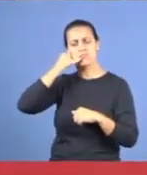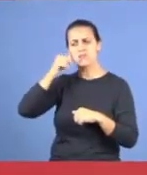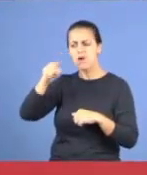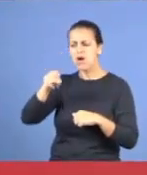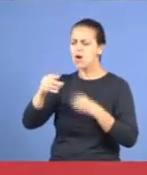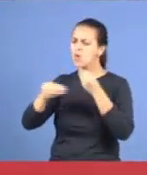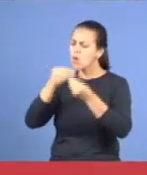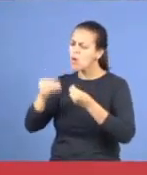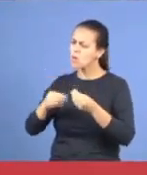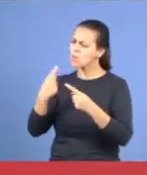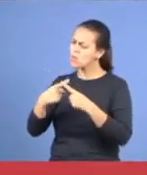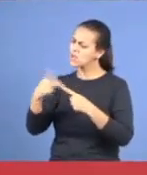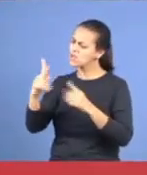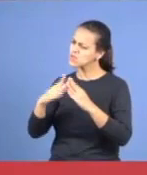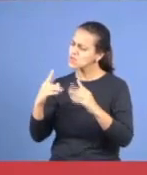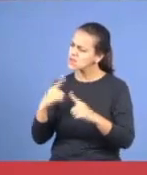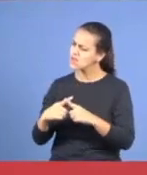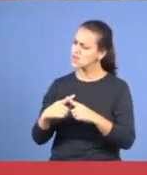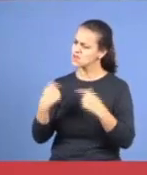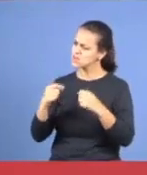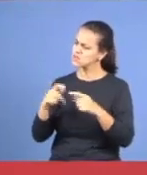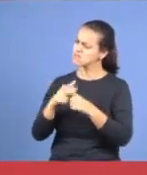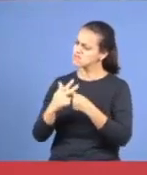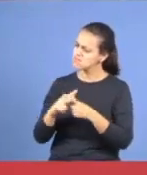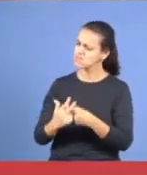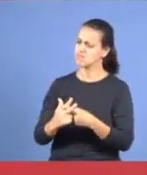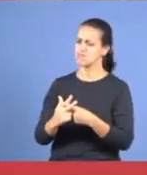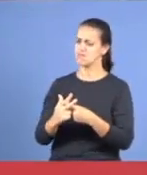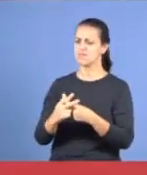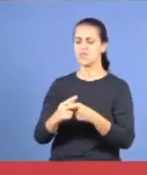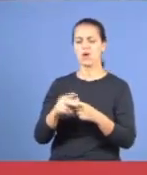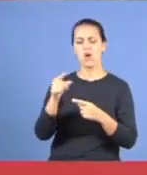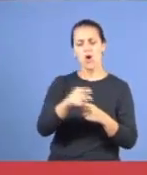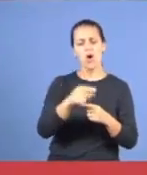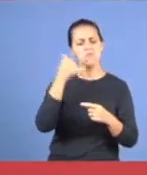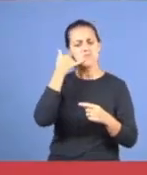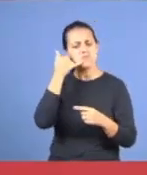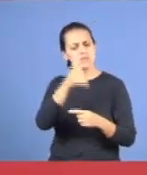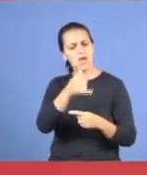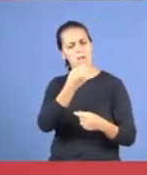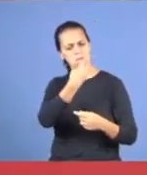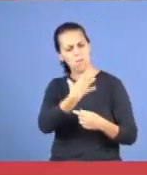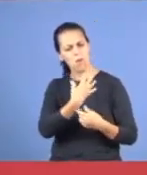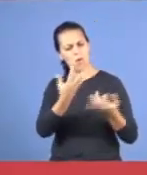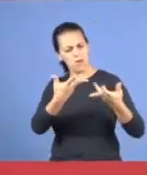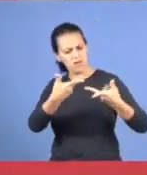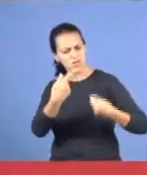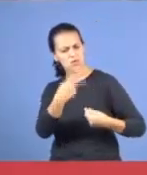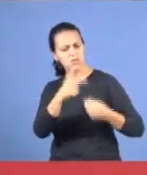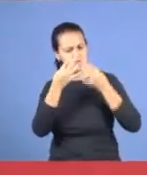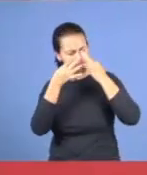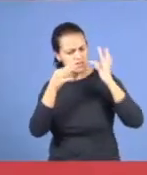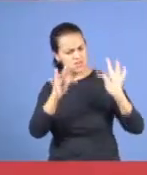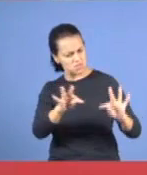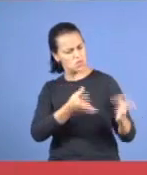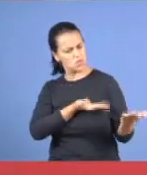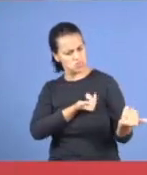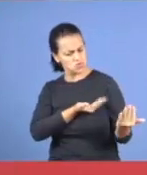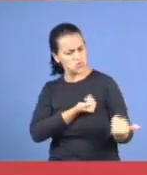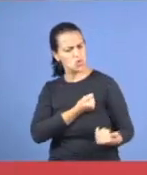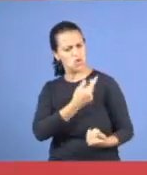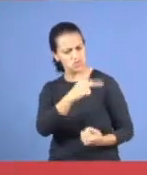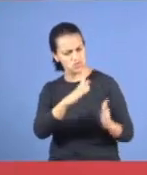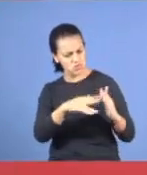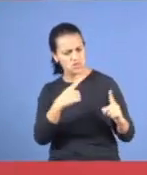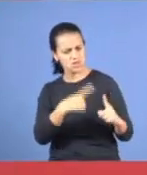igreja está assim? Meu irmão, que bênção, não é? Muito bom, seu testemunho, olha aqui o que você escreveu, os jovens, é